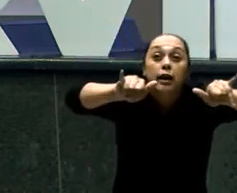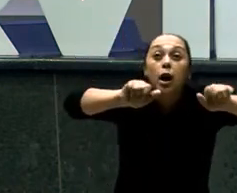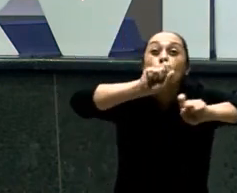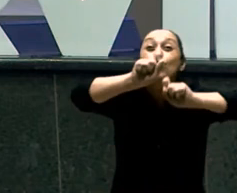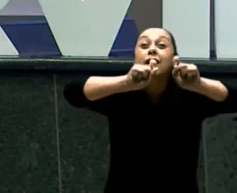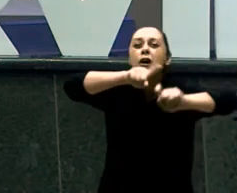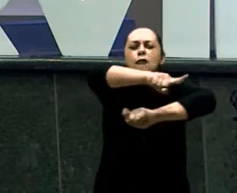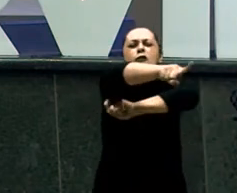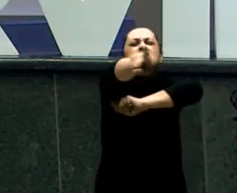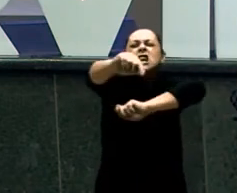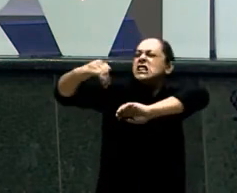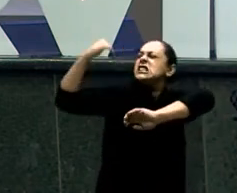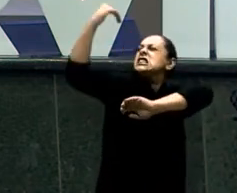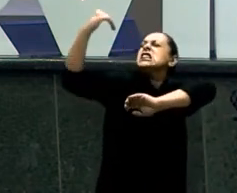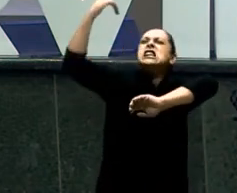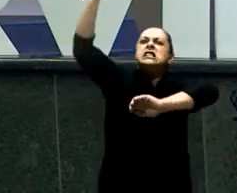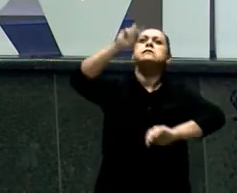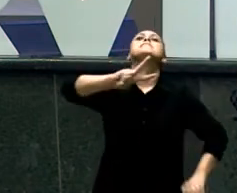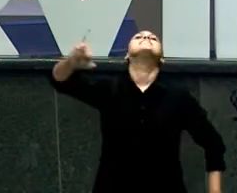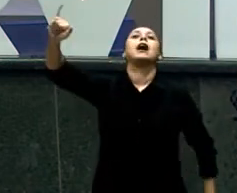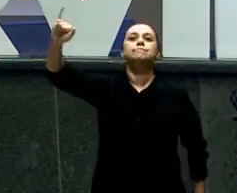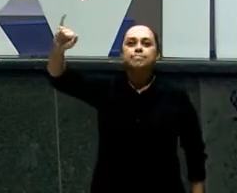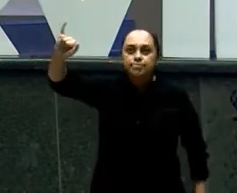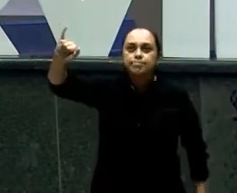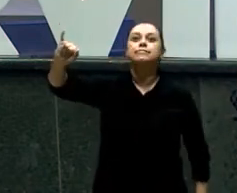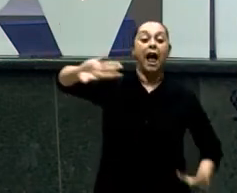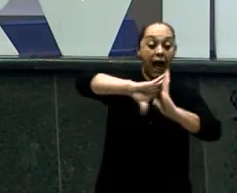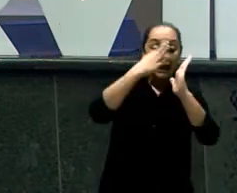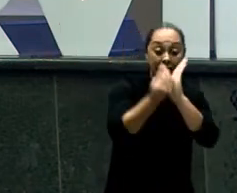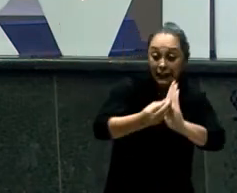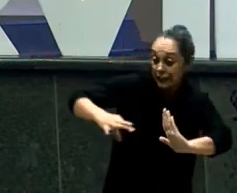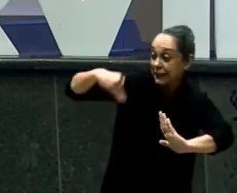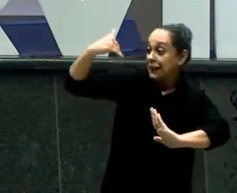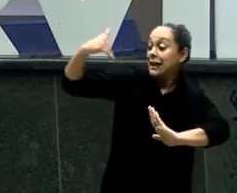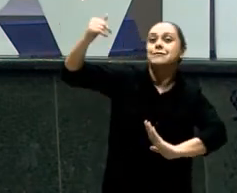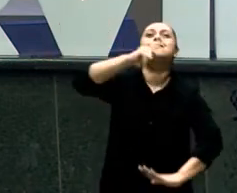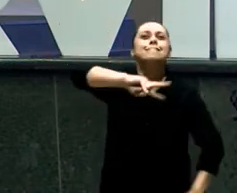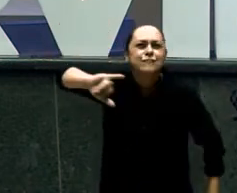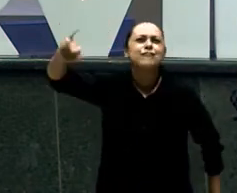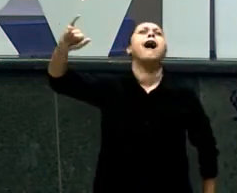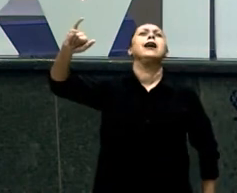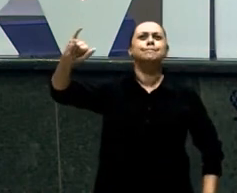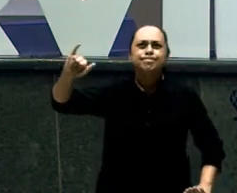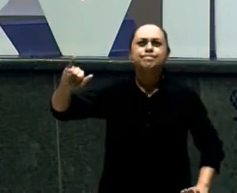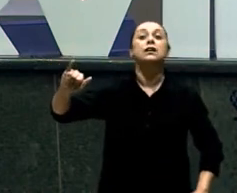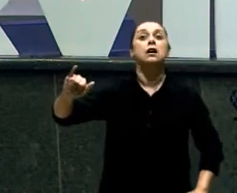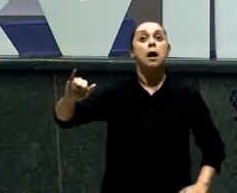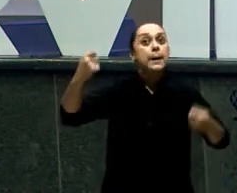vai crescer Este ano de 2024 É o ano do crescimento Se prepare para os